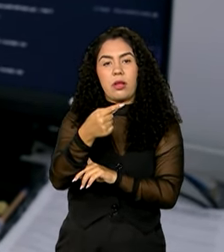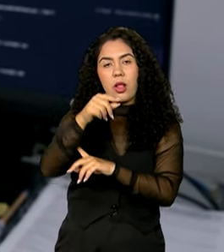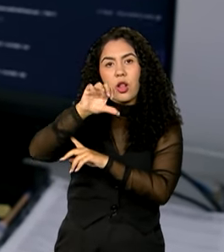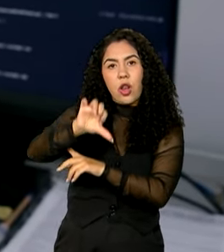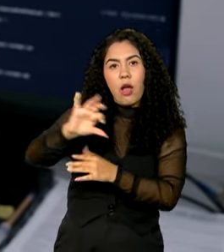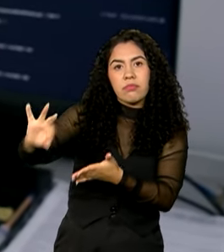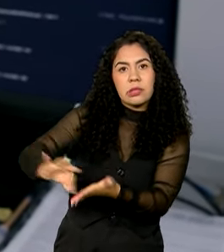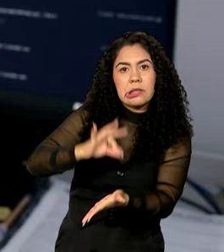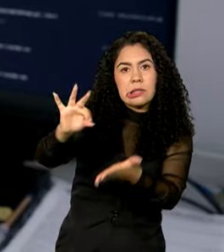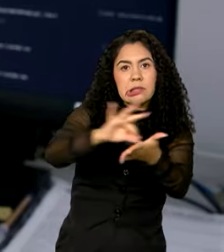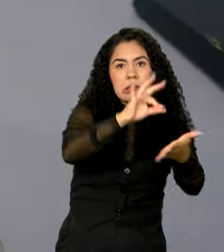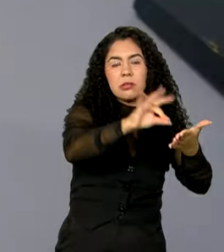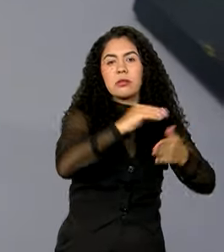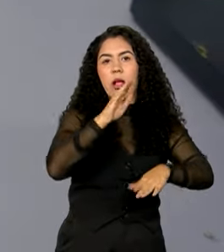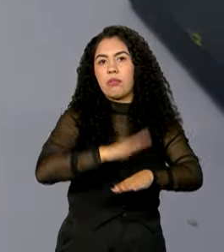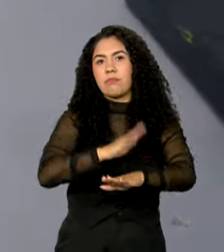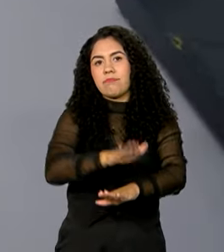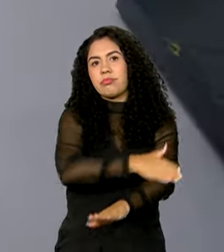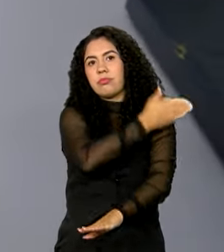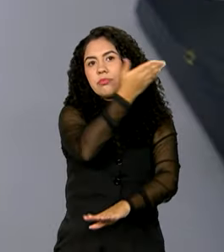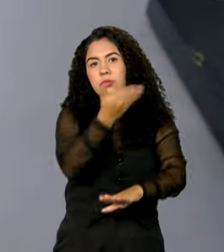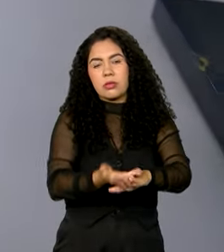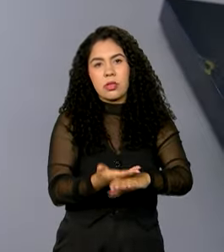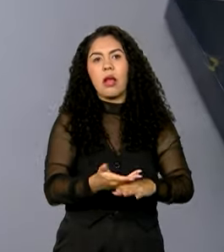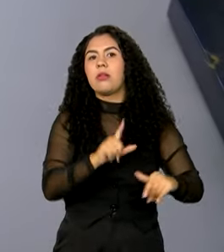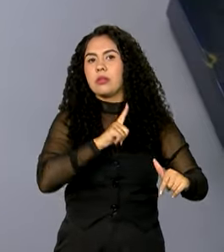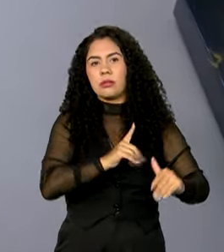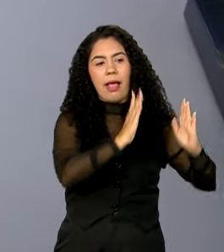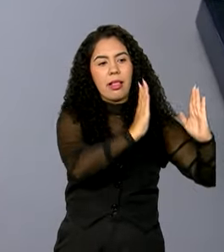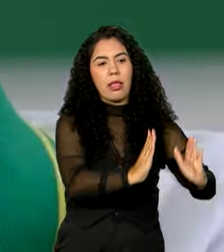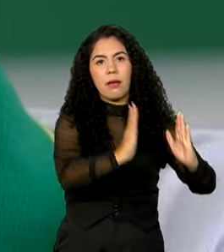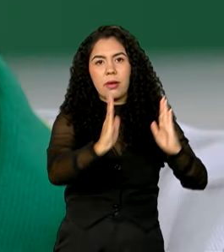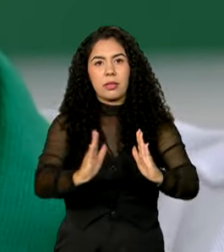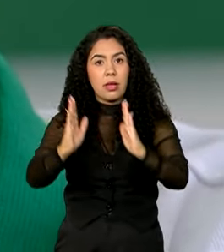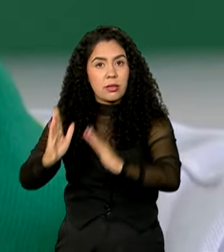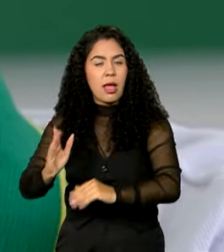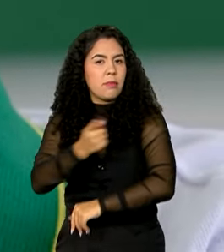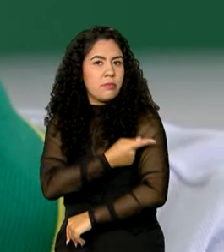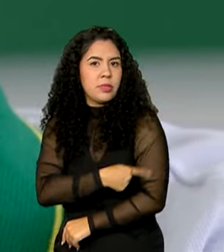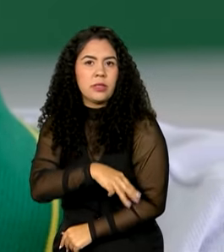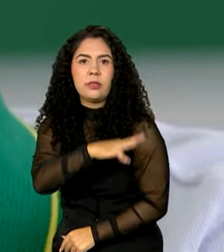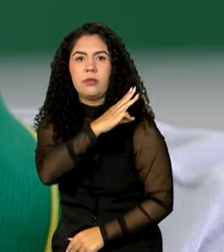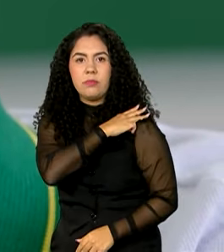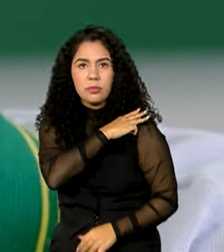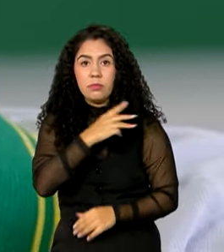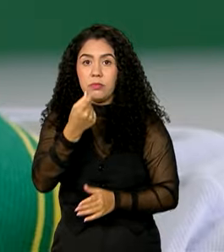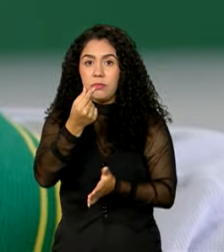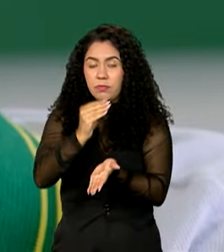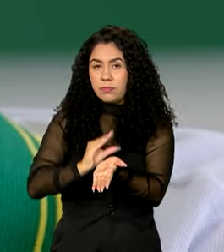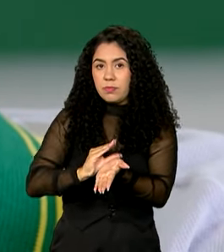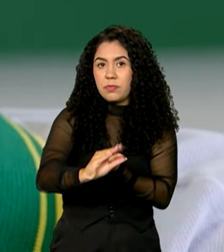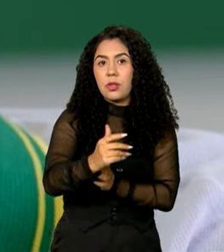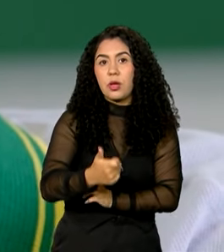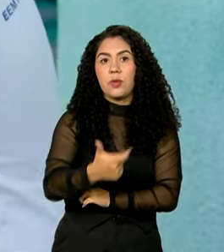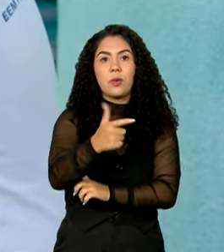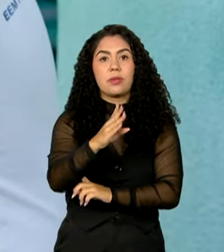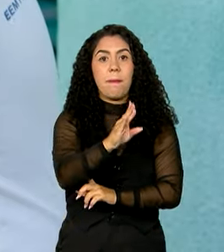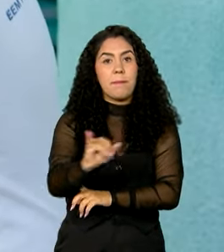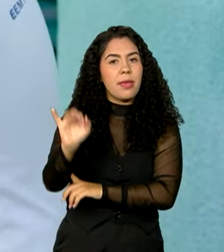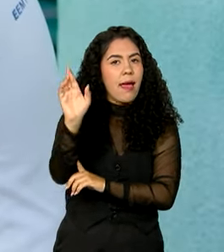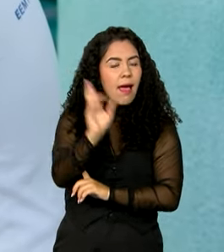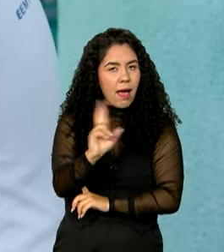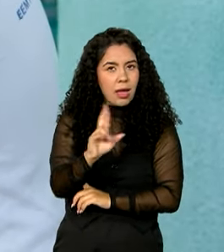vagas em tempo integral em todas as etapas de ensino, com investimento de 12 bilhões de reais